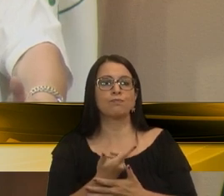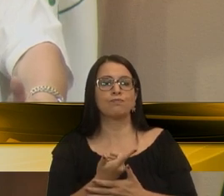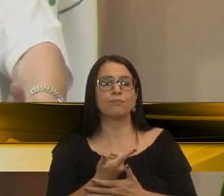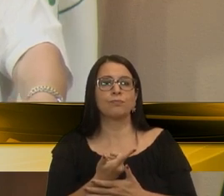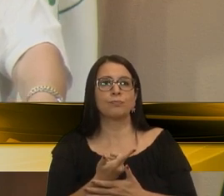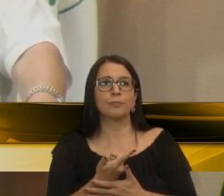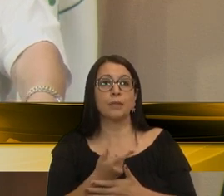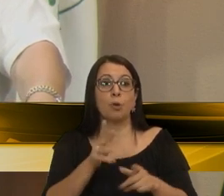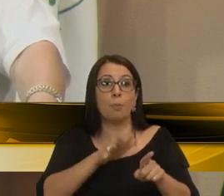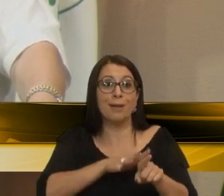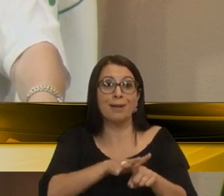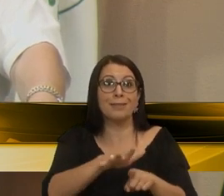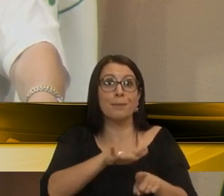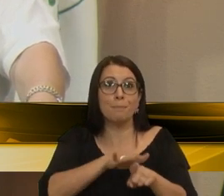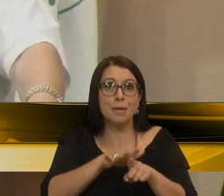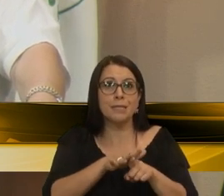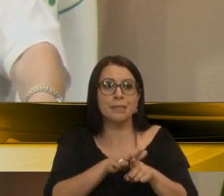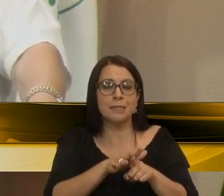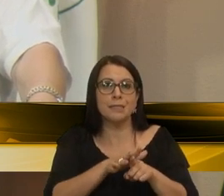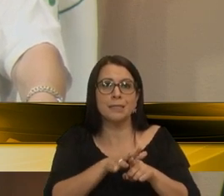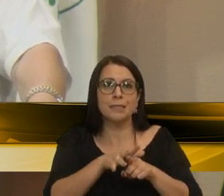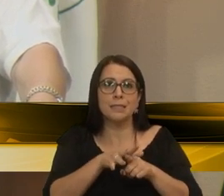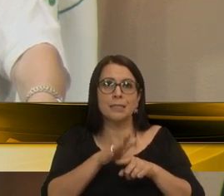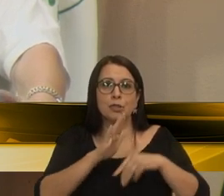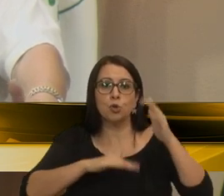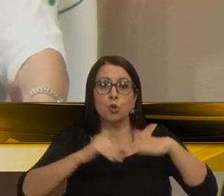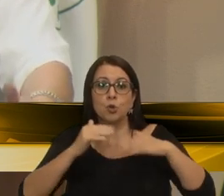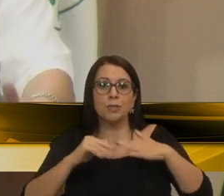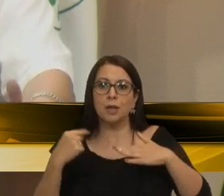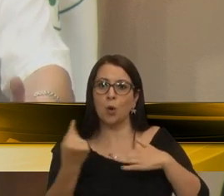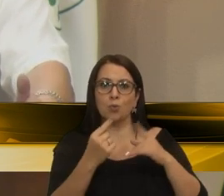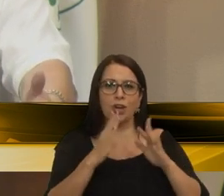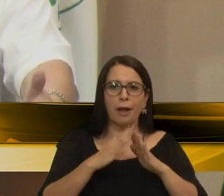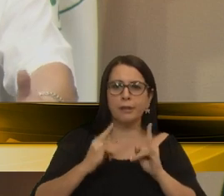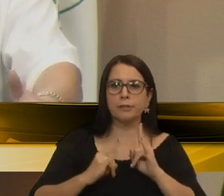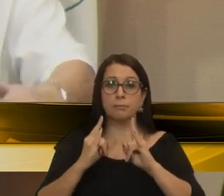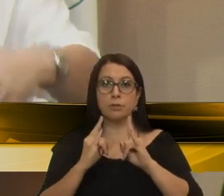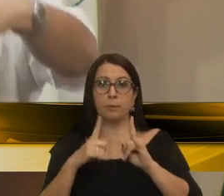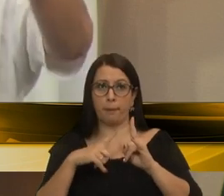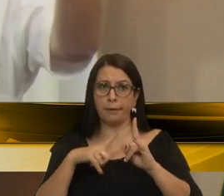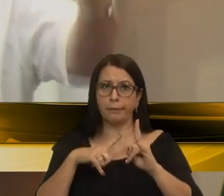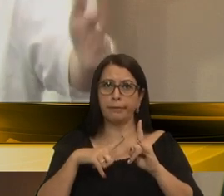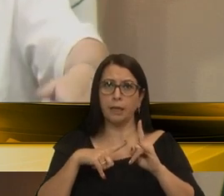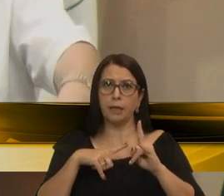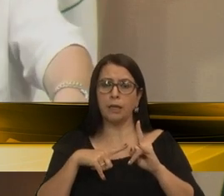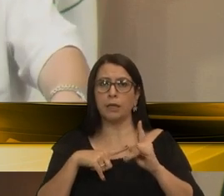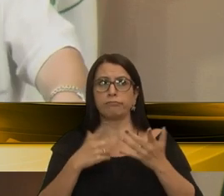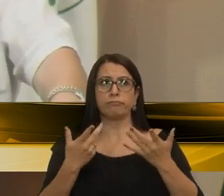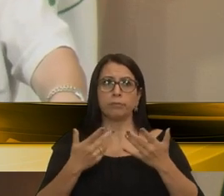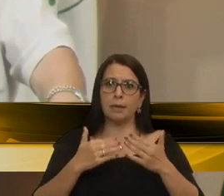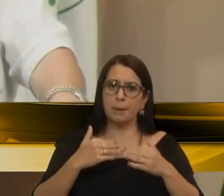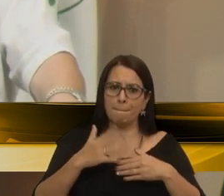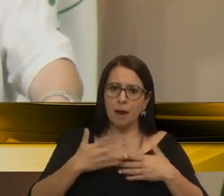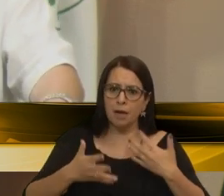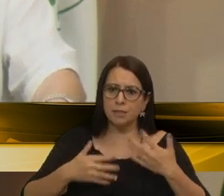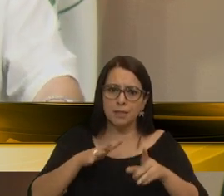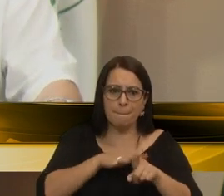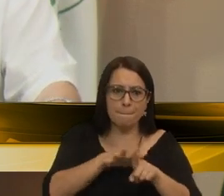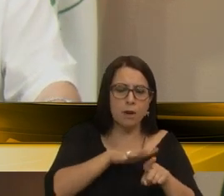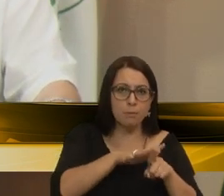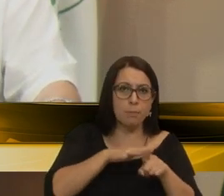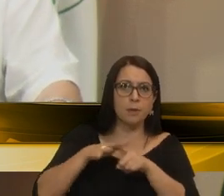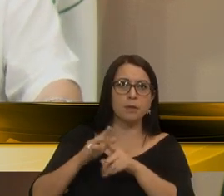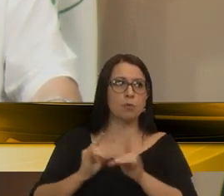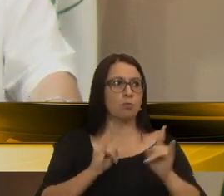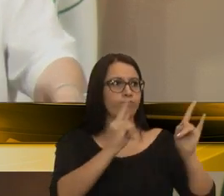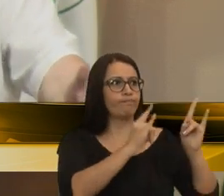demanda reprimida na área de construção civil, mas também existe uma super oferta de imóveis na